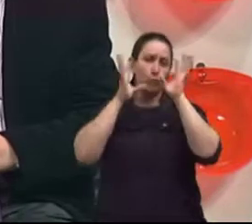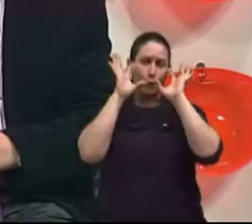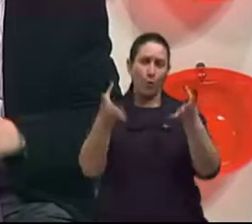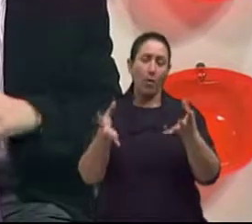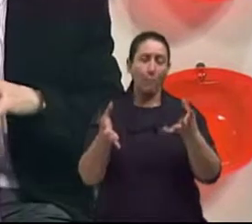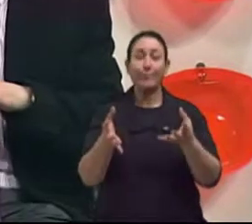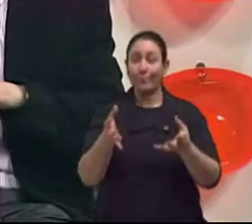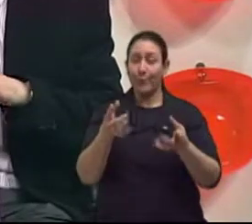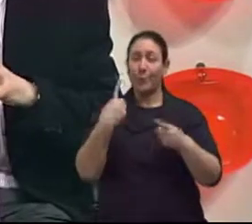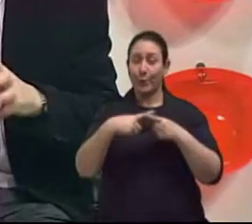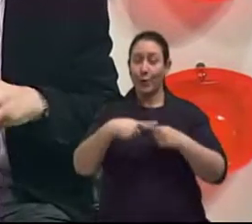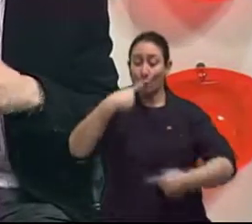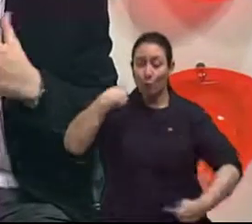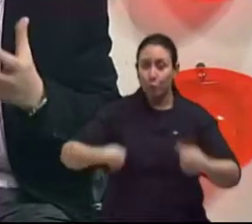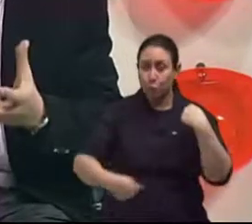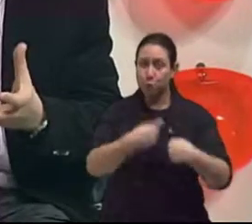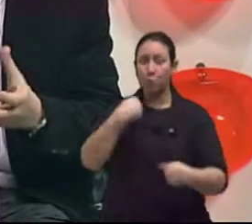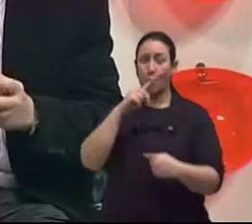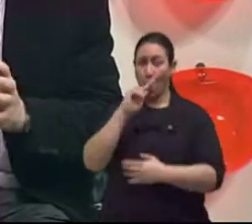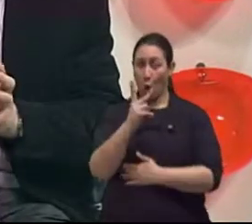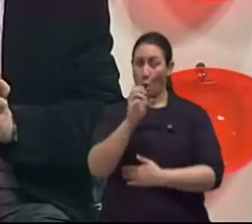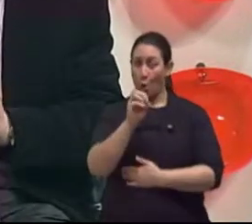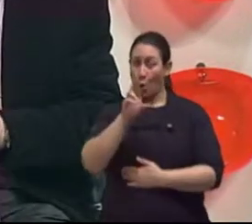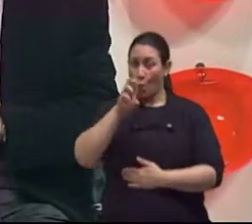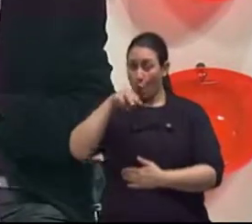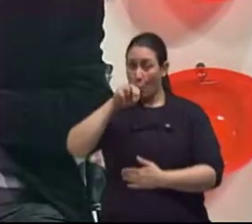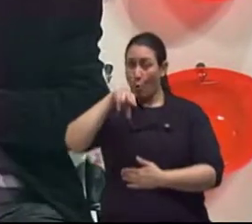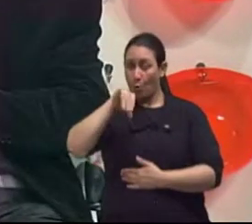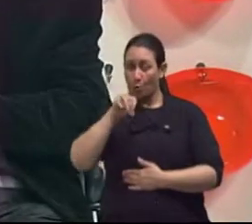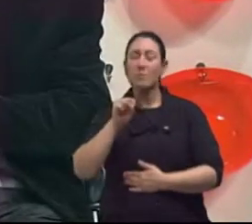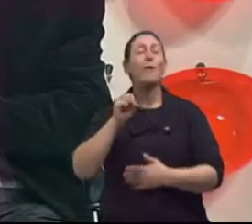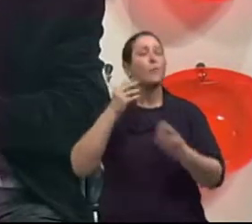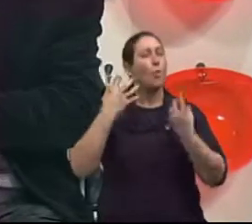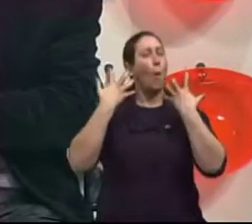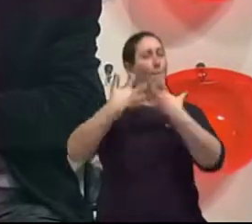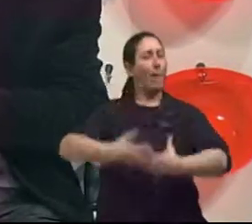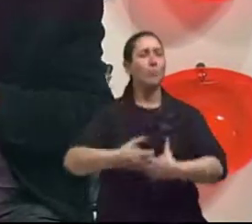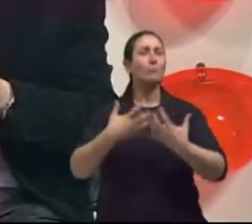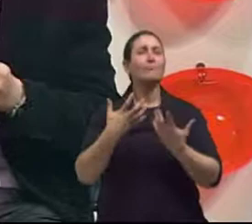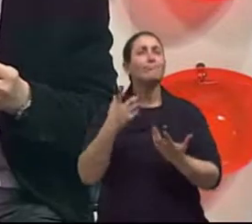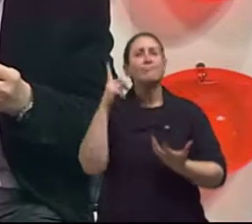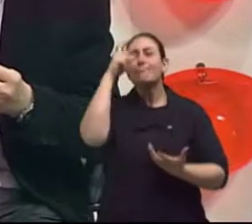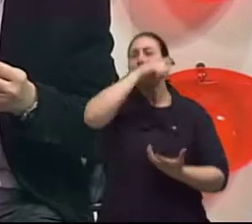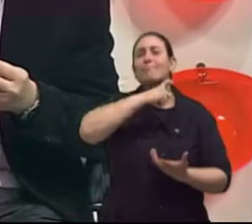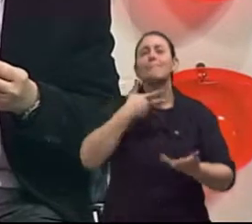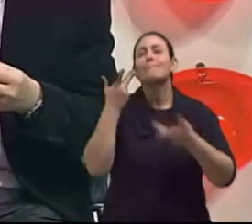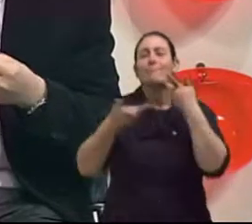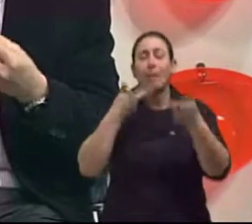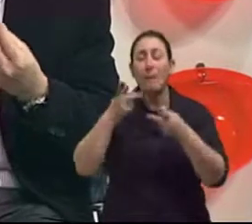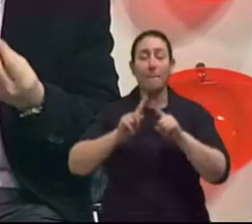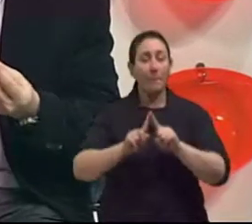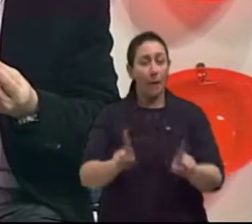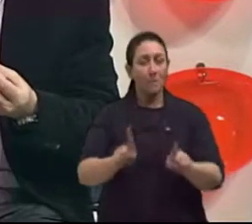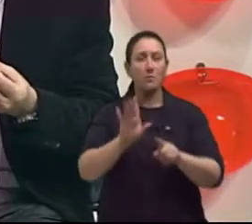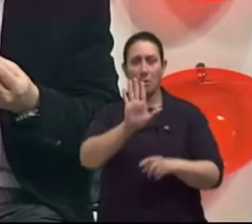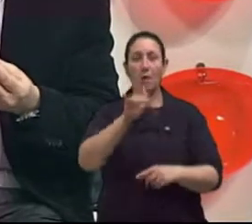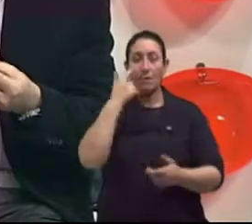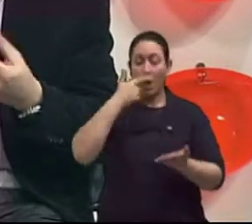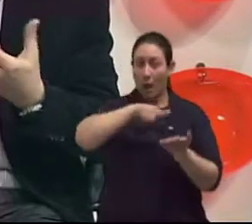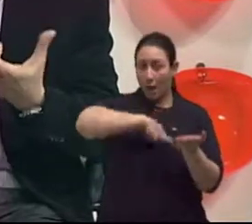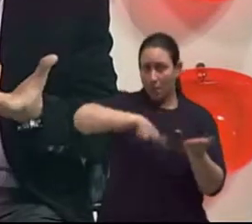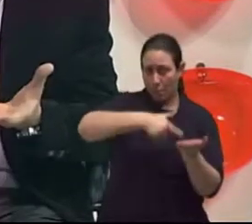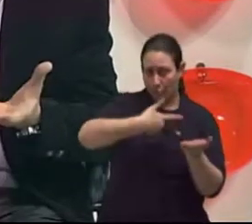questão hormonal, ela é bastante complexa. Claro que, por um lado, existem hoje, a literatura,